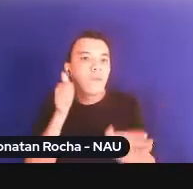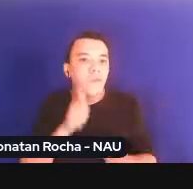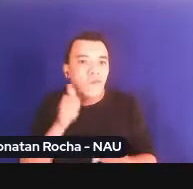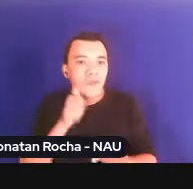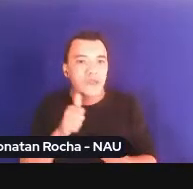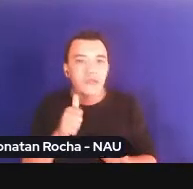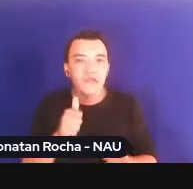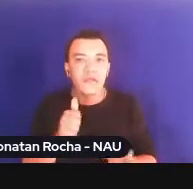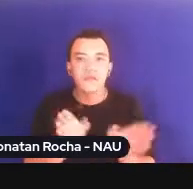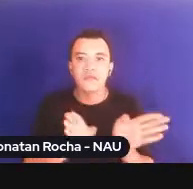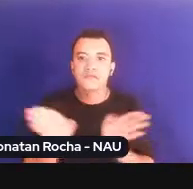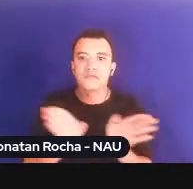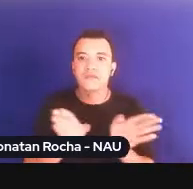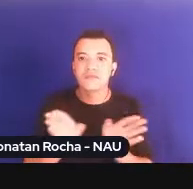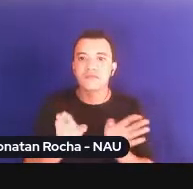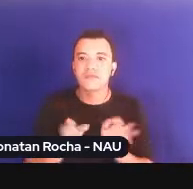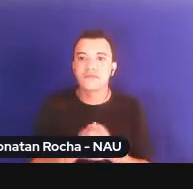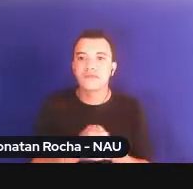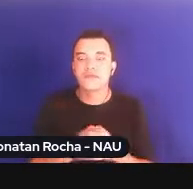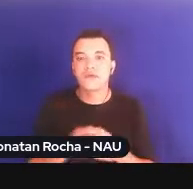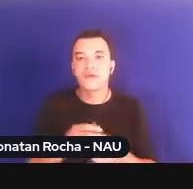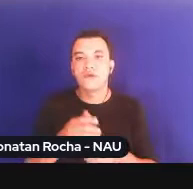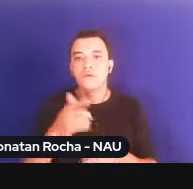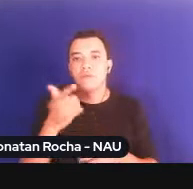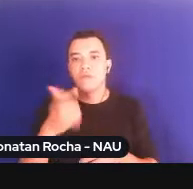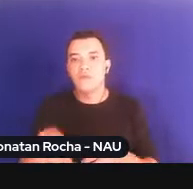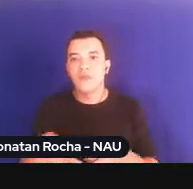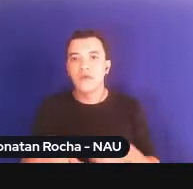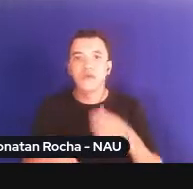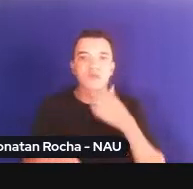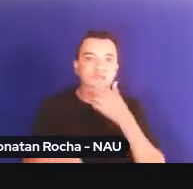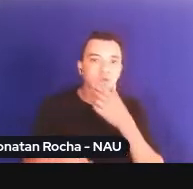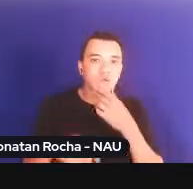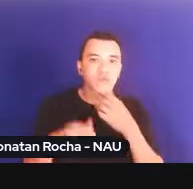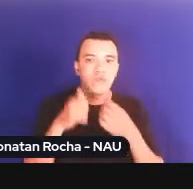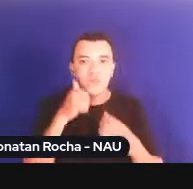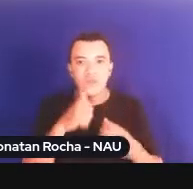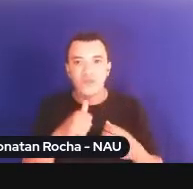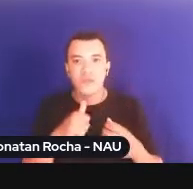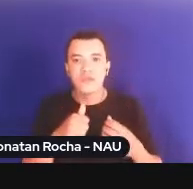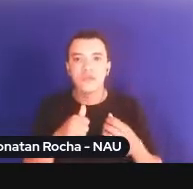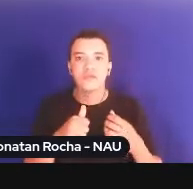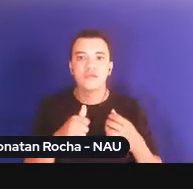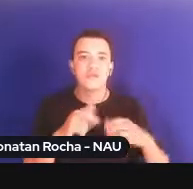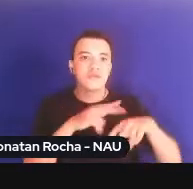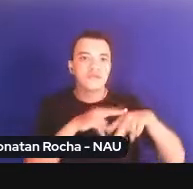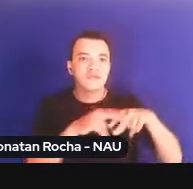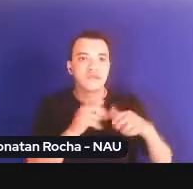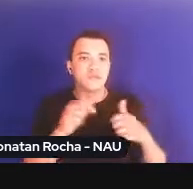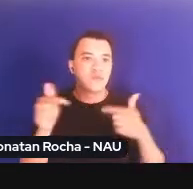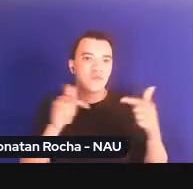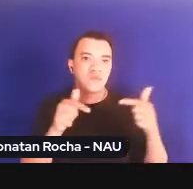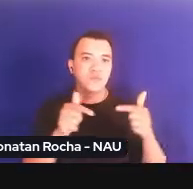discriminações de gênero por a questão também de etarismo,